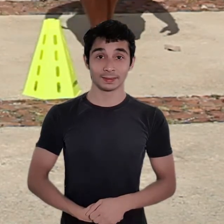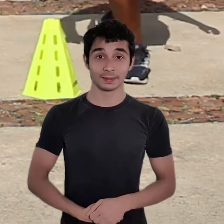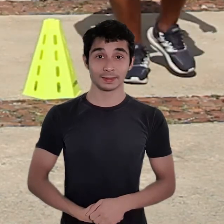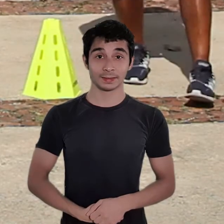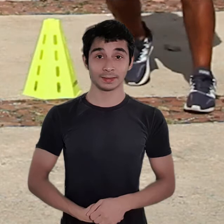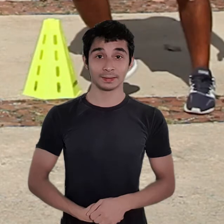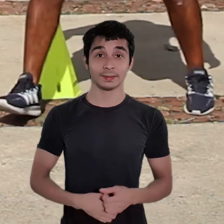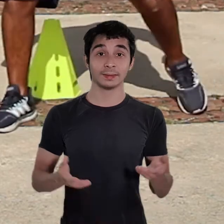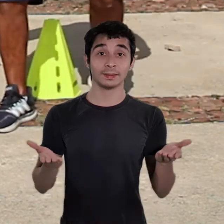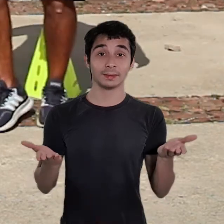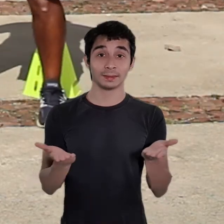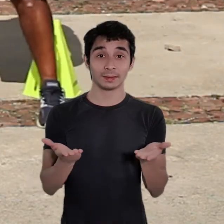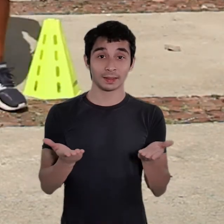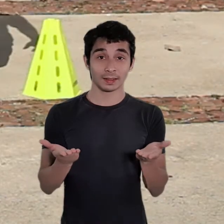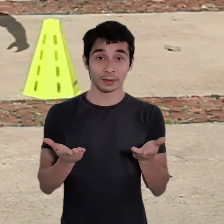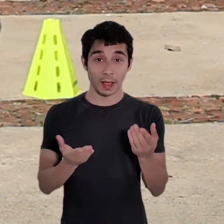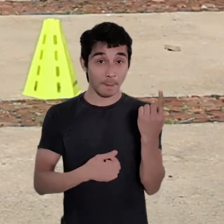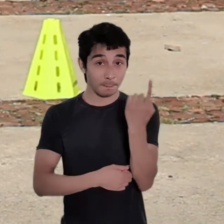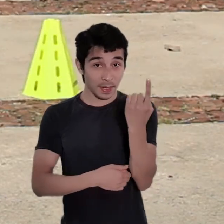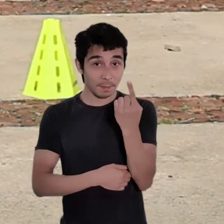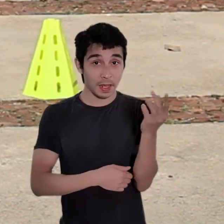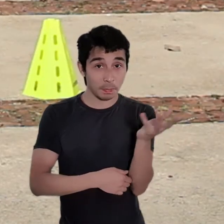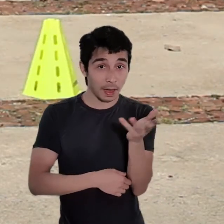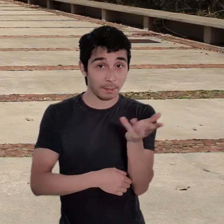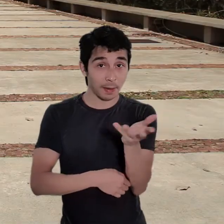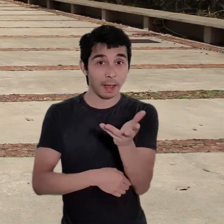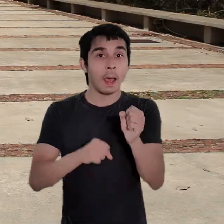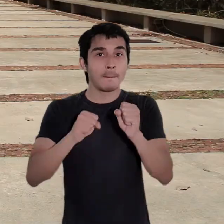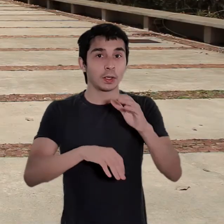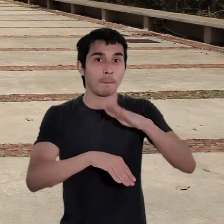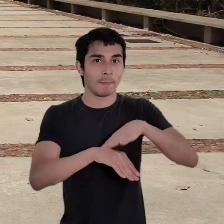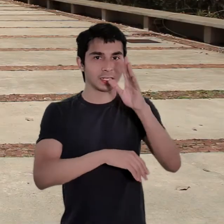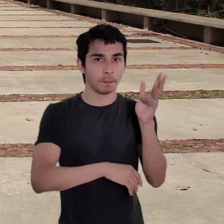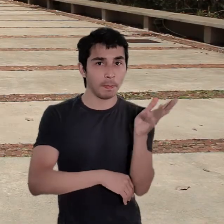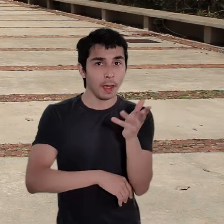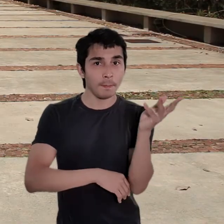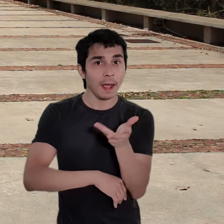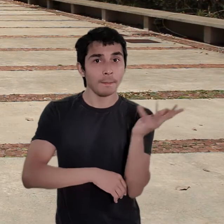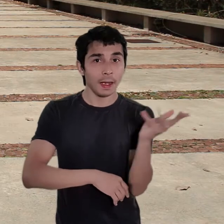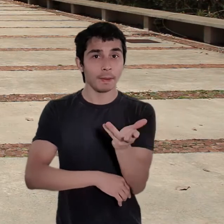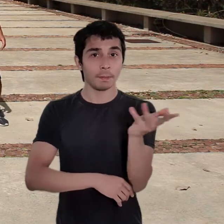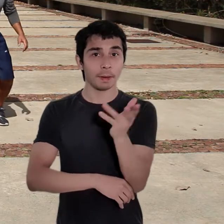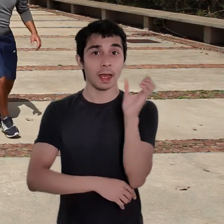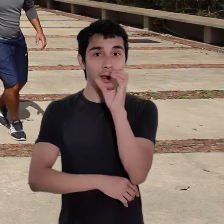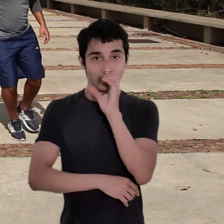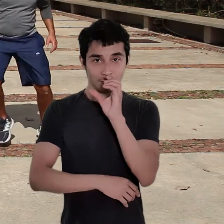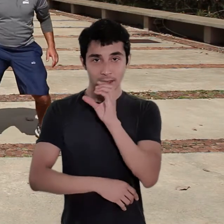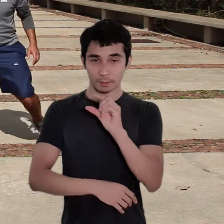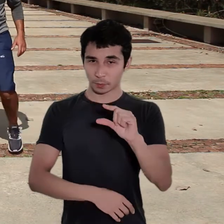A primeira intensidade seria exatamente essa, apenas passando. Pode aumentar agora a intensidade.